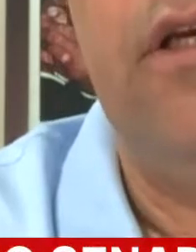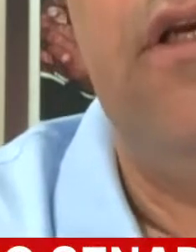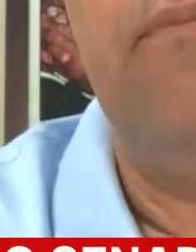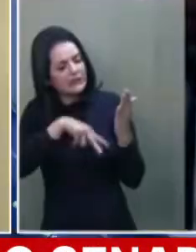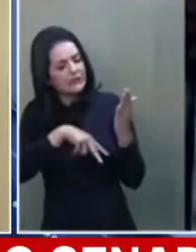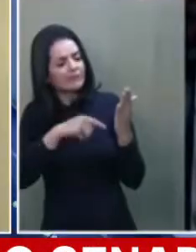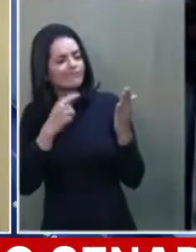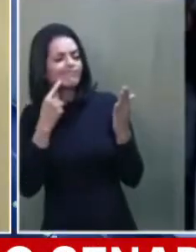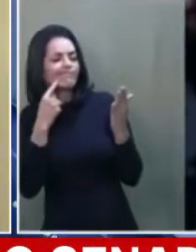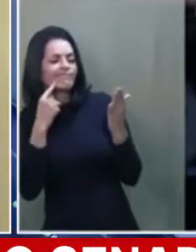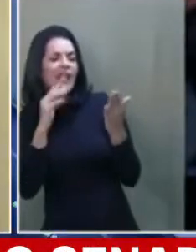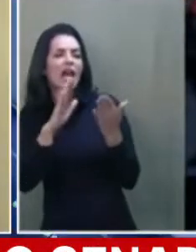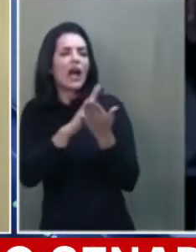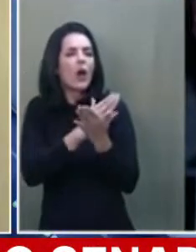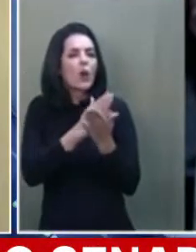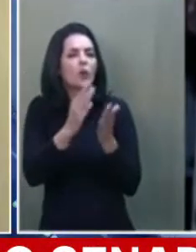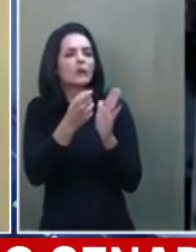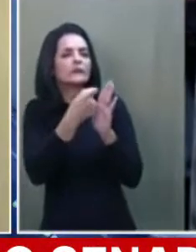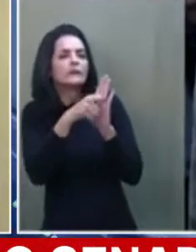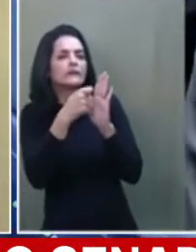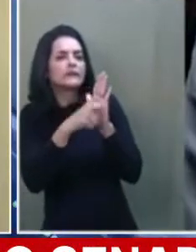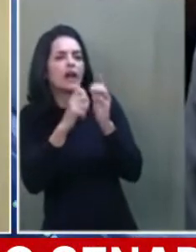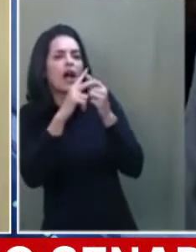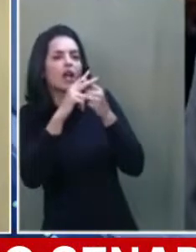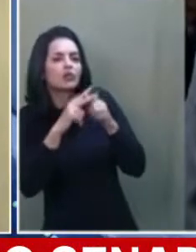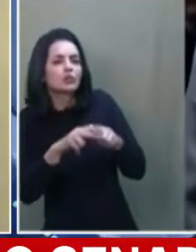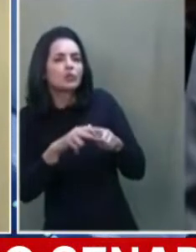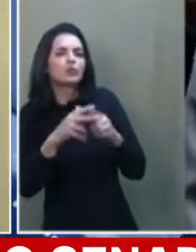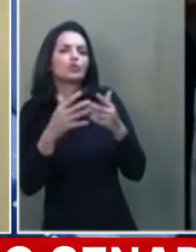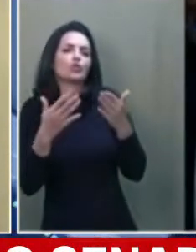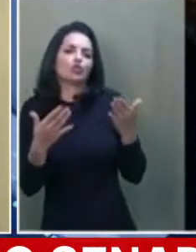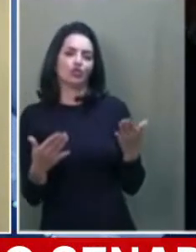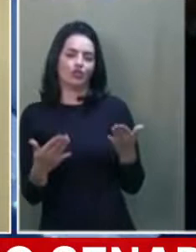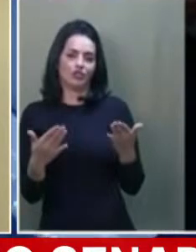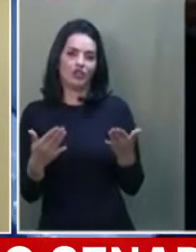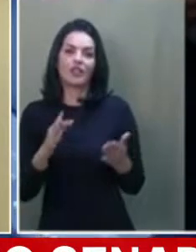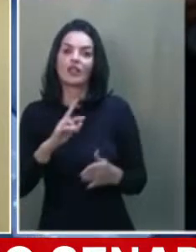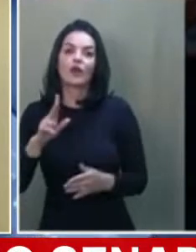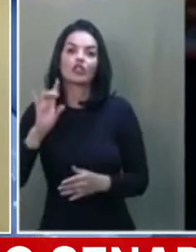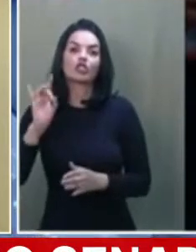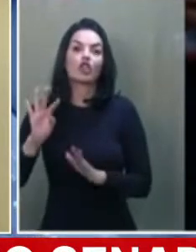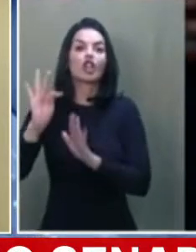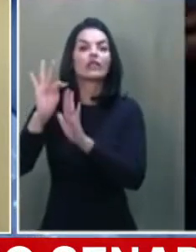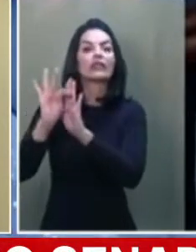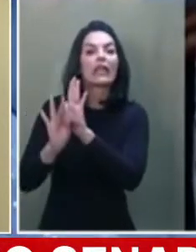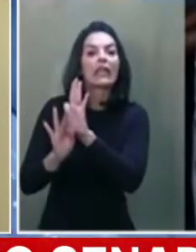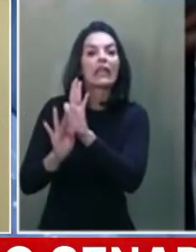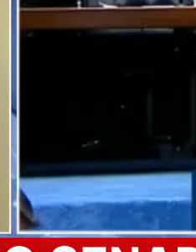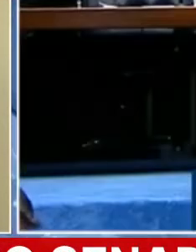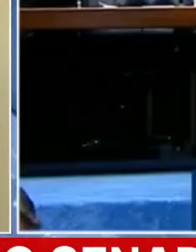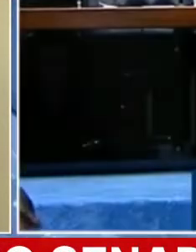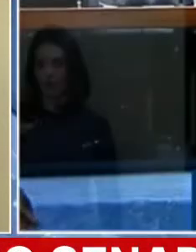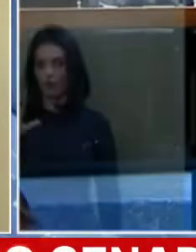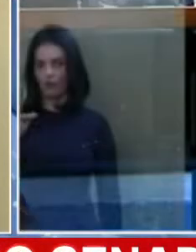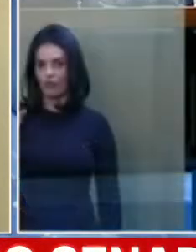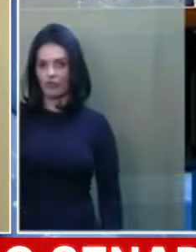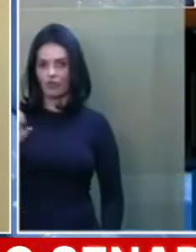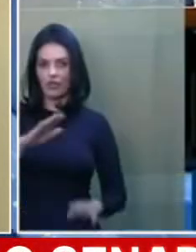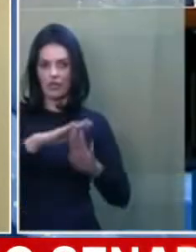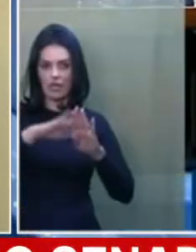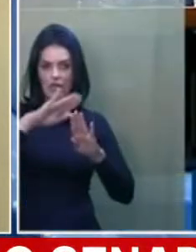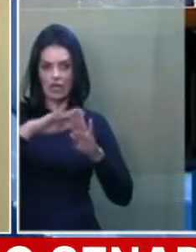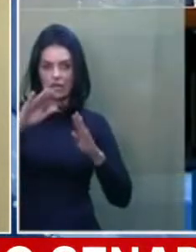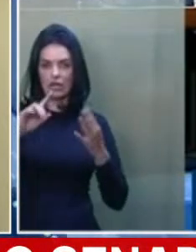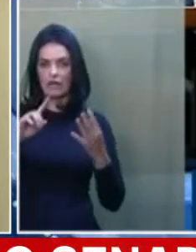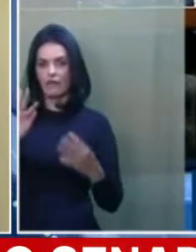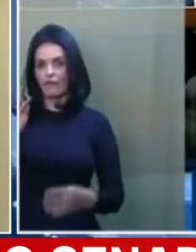para se aprovar uma PEC que não é de combustíveis. O que nós votamos no Senado no dia de ontem foi